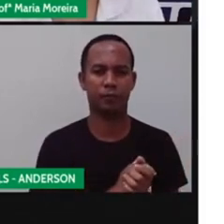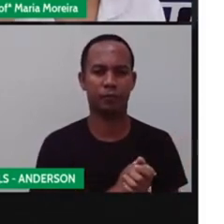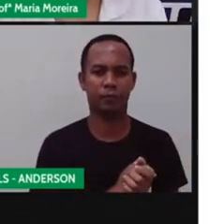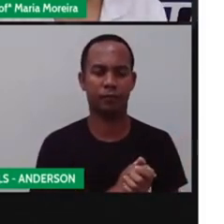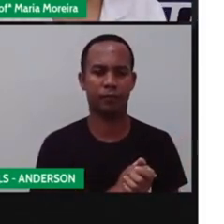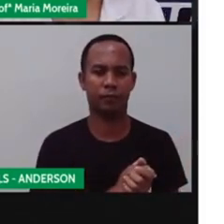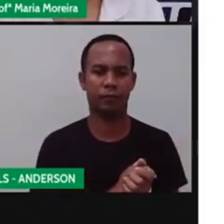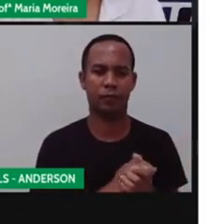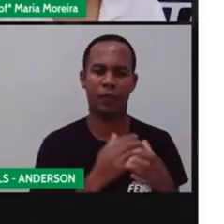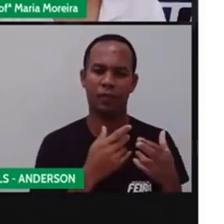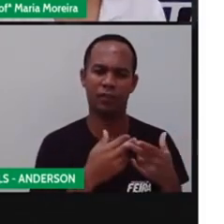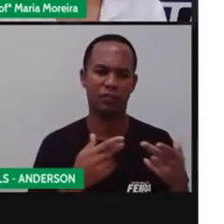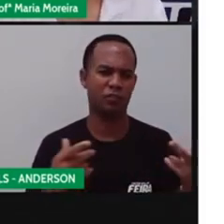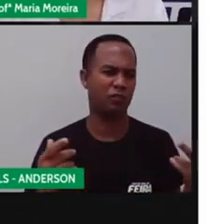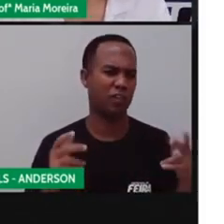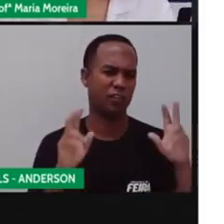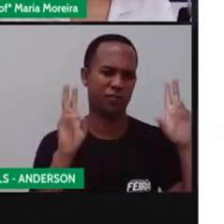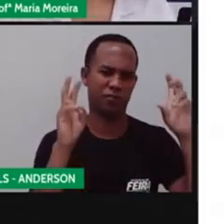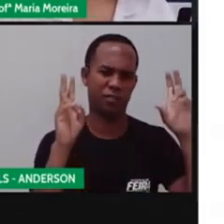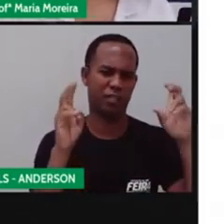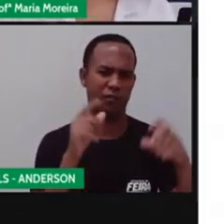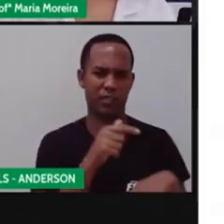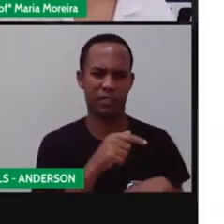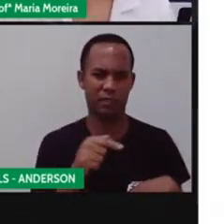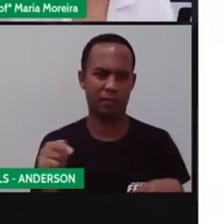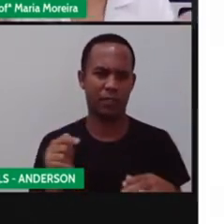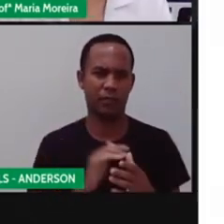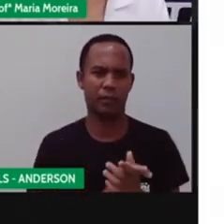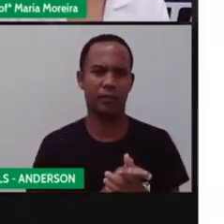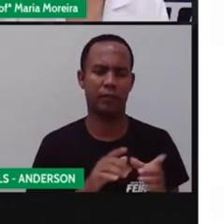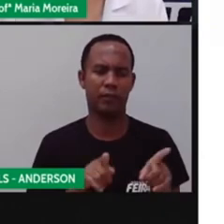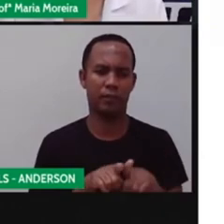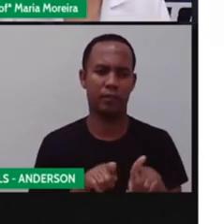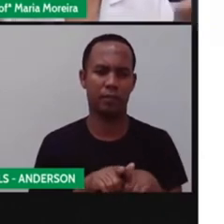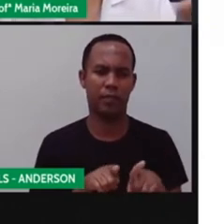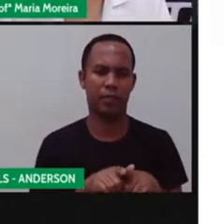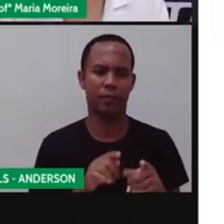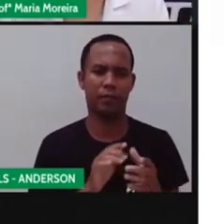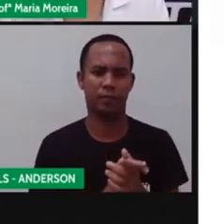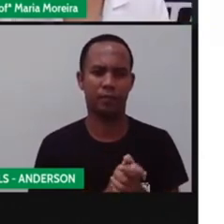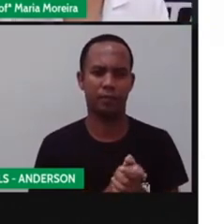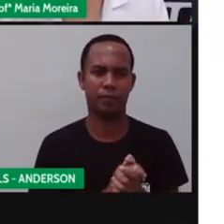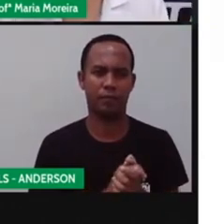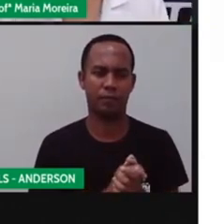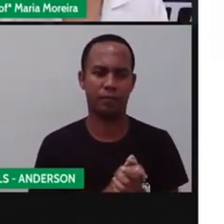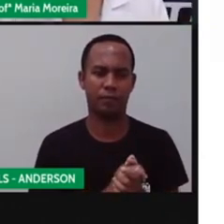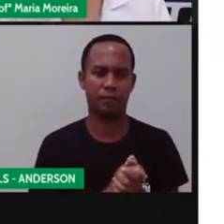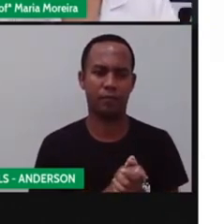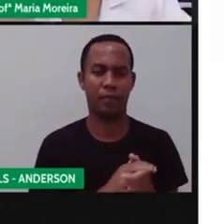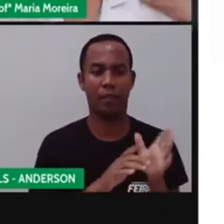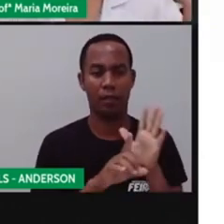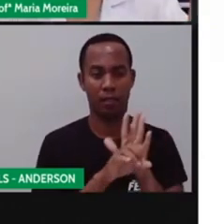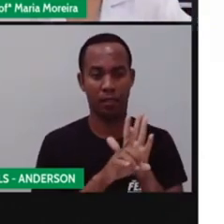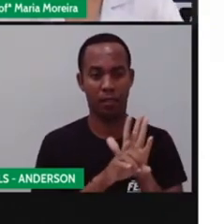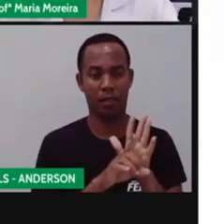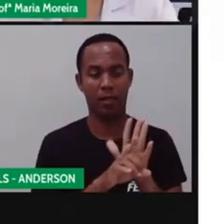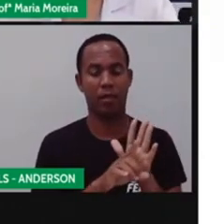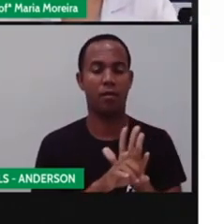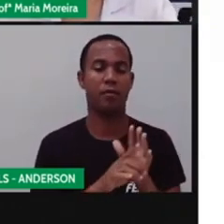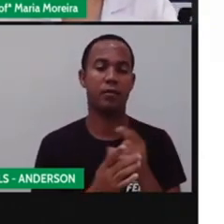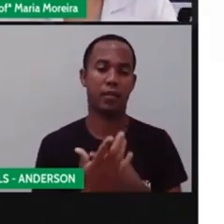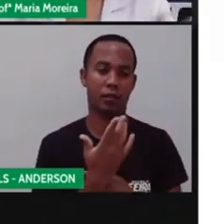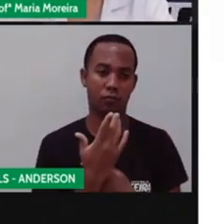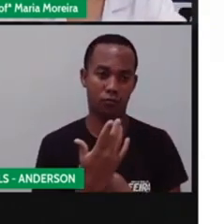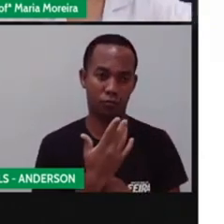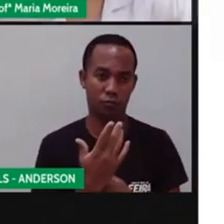várias coisas com relação aos brinquedos. Mas, antes de tudo, a Pró resolveu contar para vocês sobre leis. E as leis que protegem